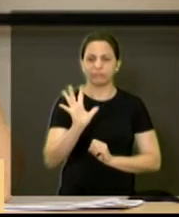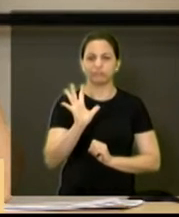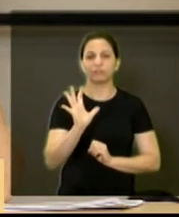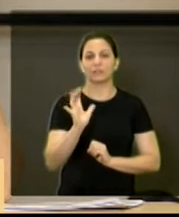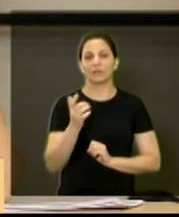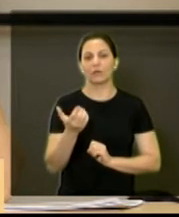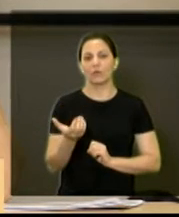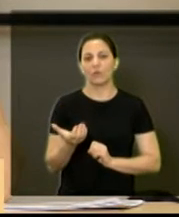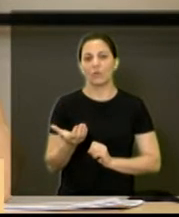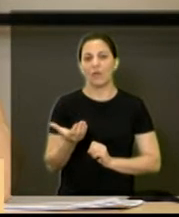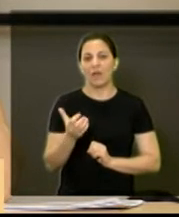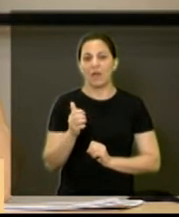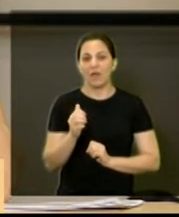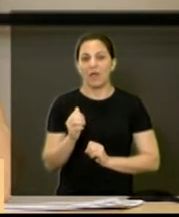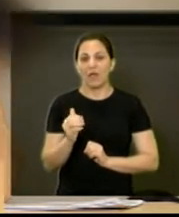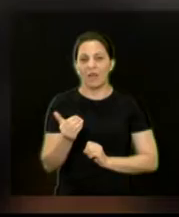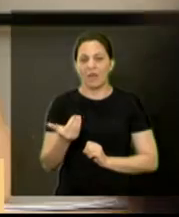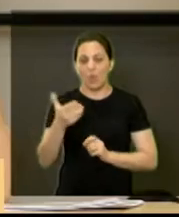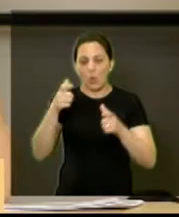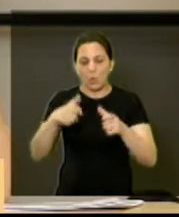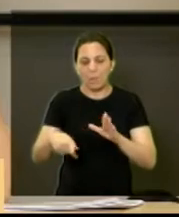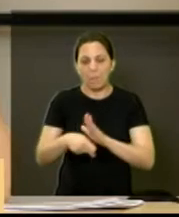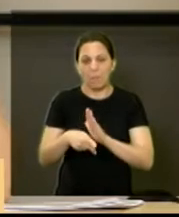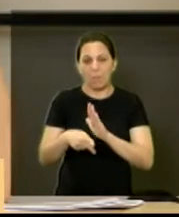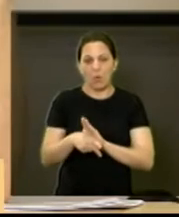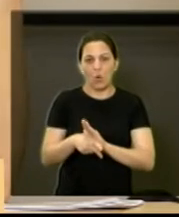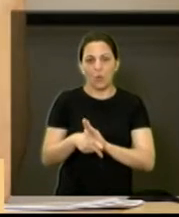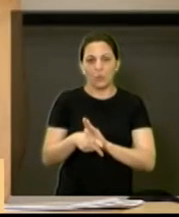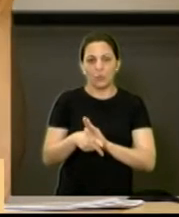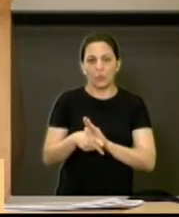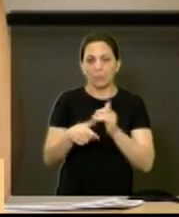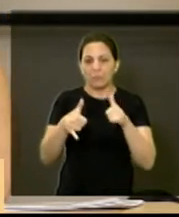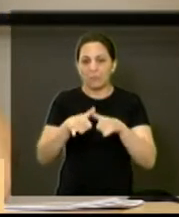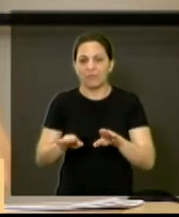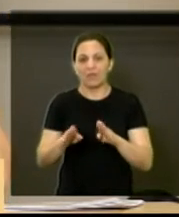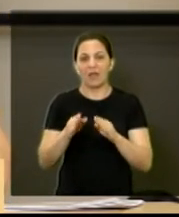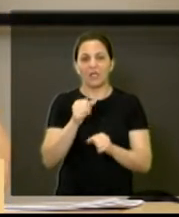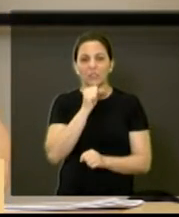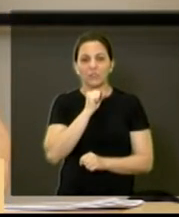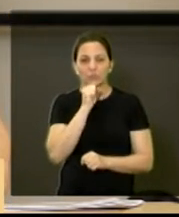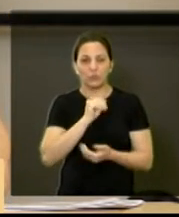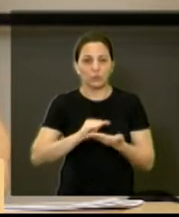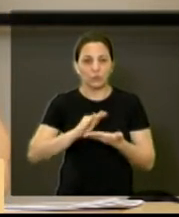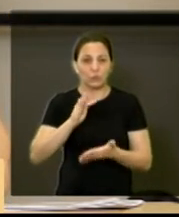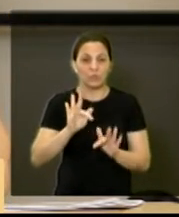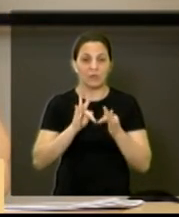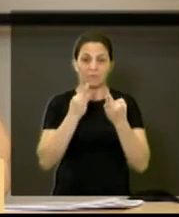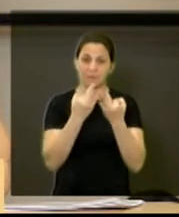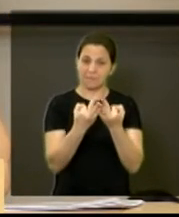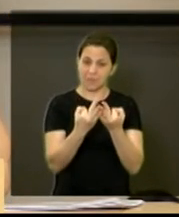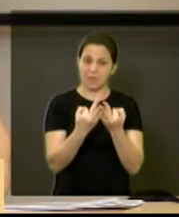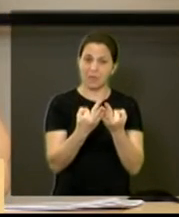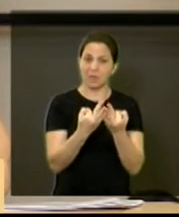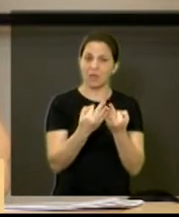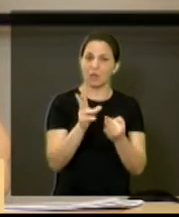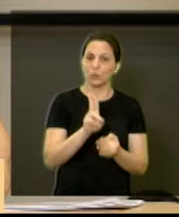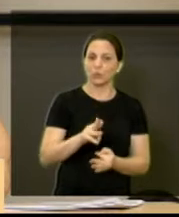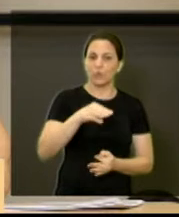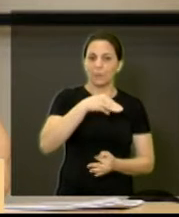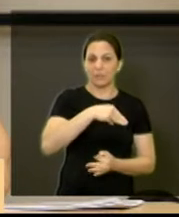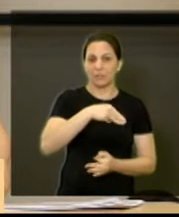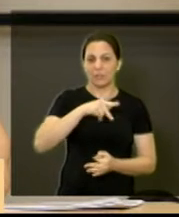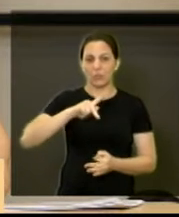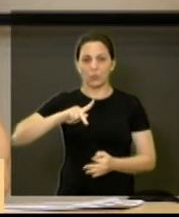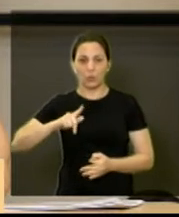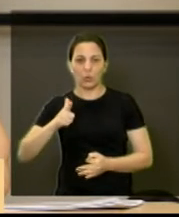a questão do acolhimento para os idosos. Muitas famílias se reportam ao Ministério Público dizendo